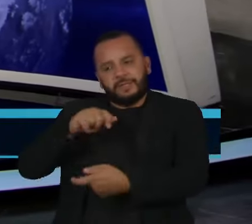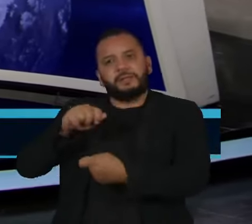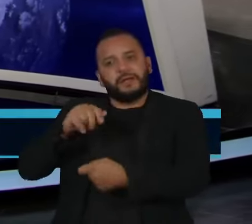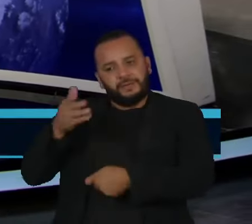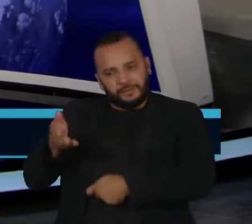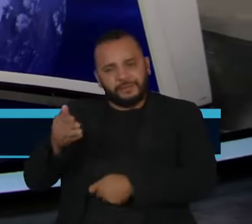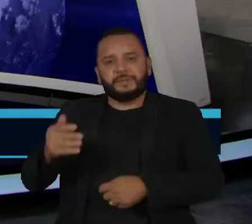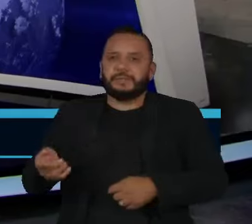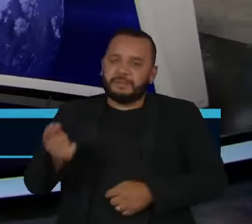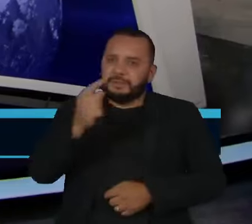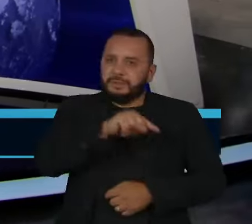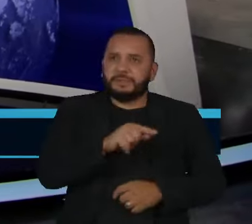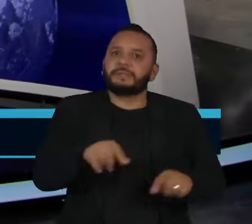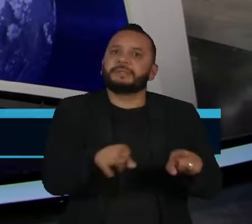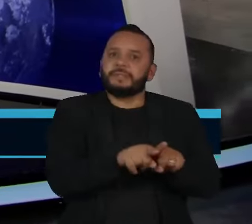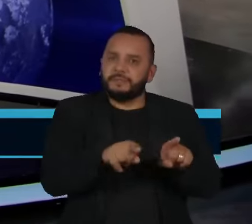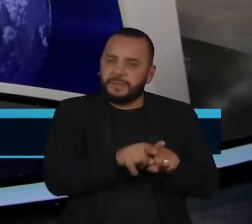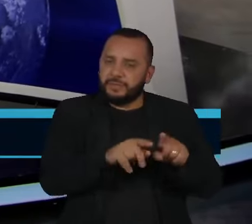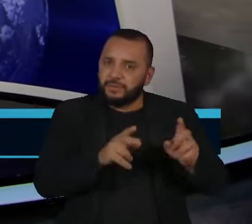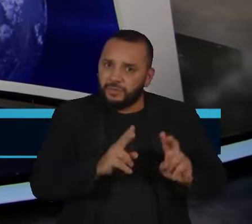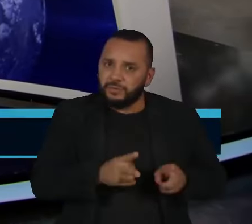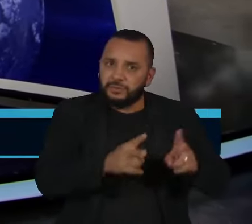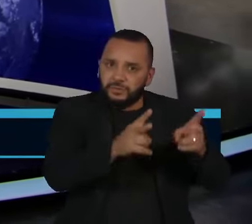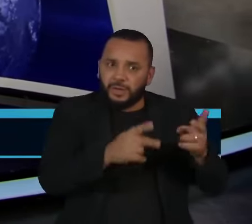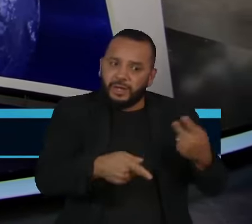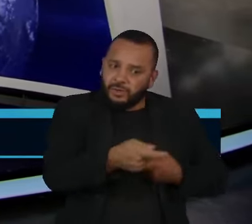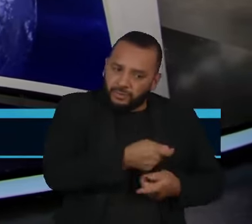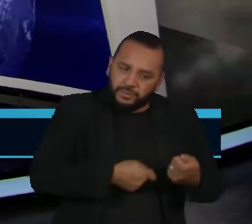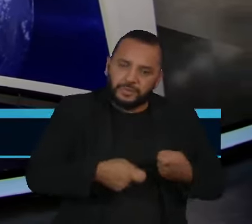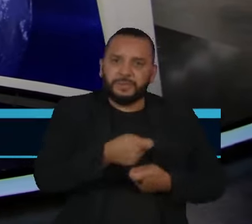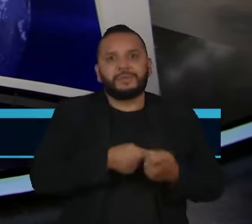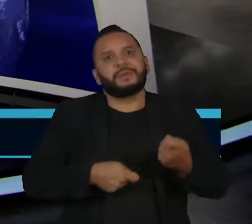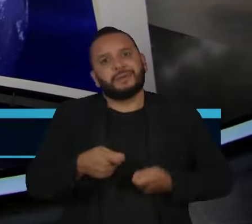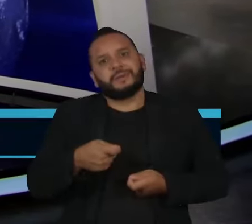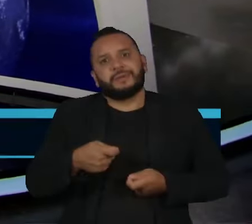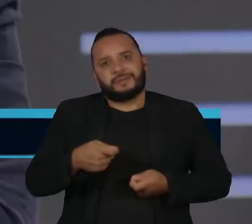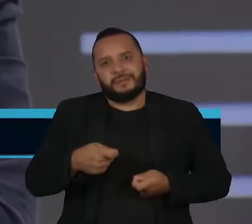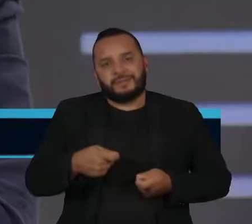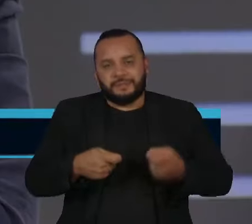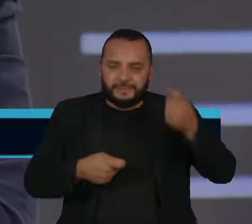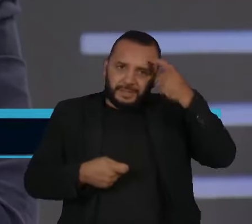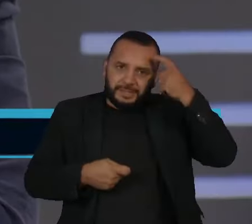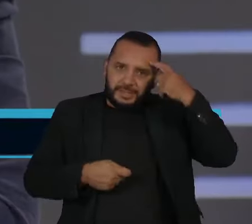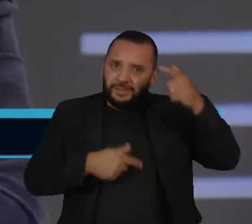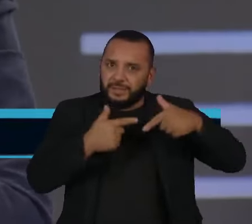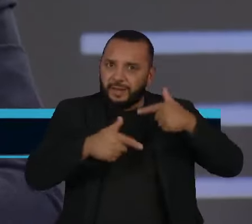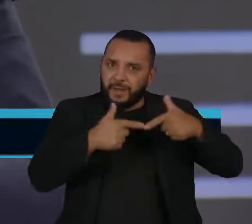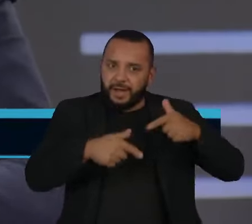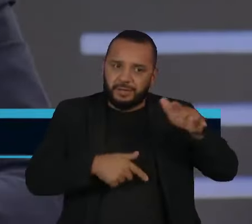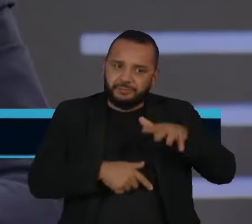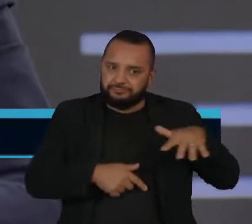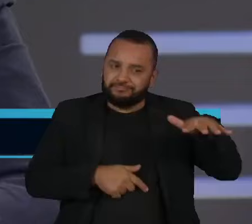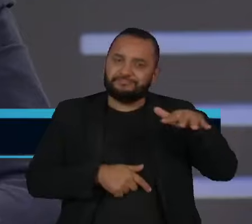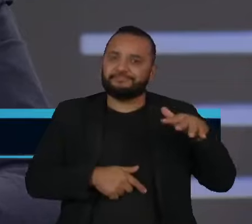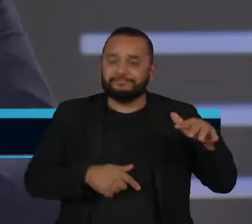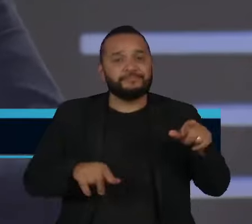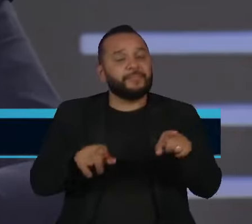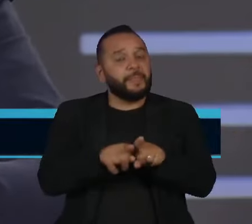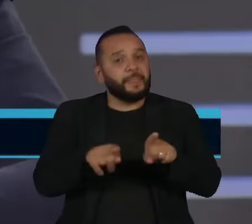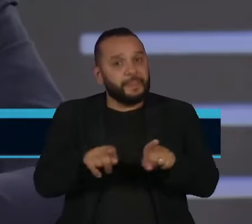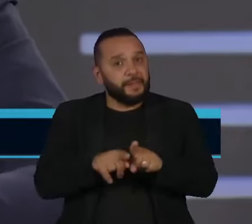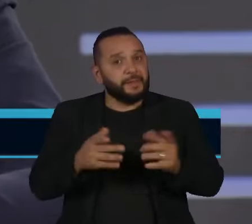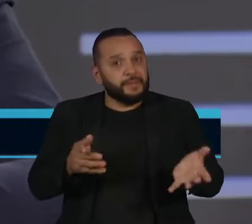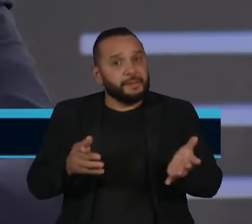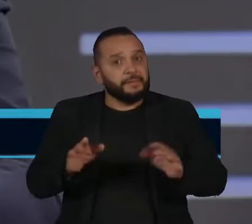ter esse equilíbrio. Vamos ter que continuar com a economia, contemplando essas dimensões e vamos ter que, dentre outras coisas, até